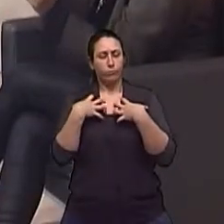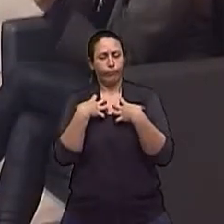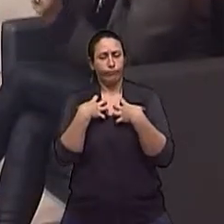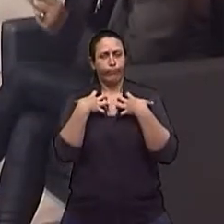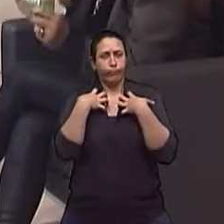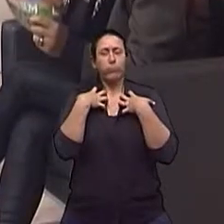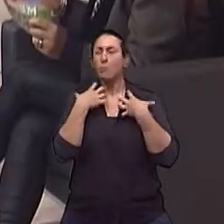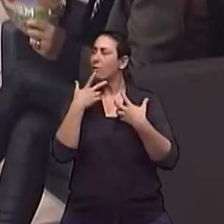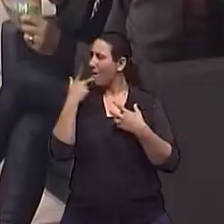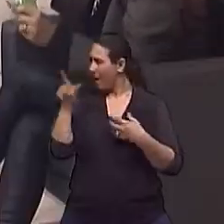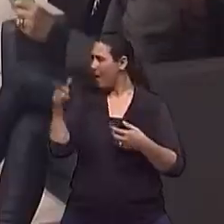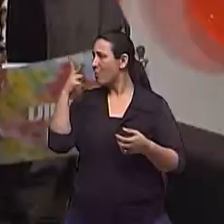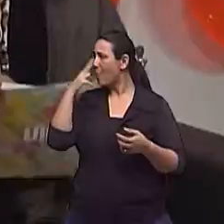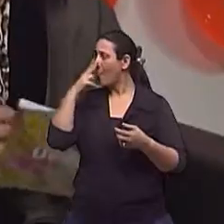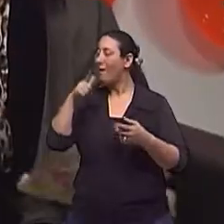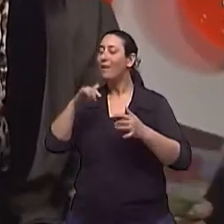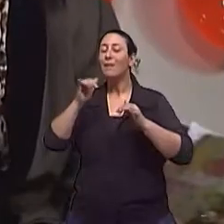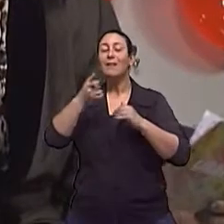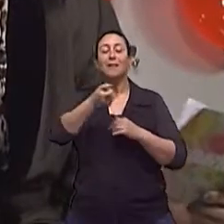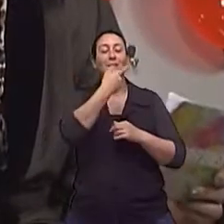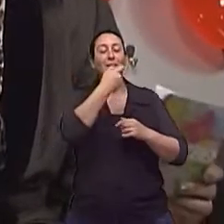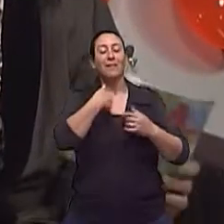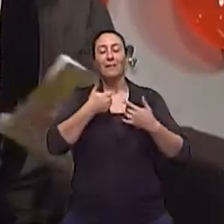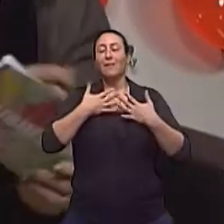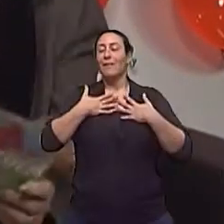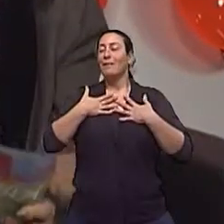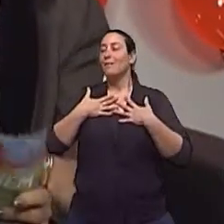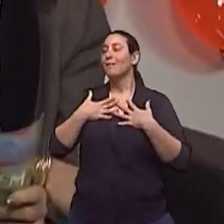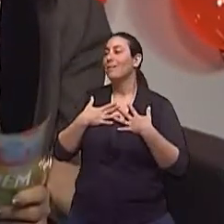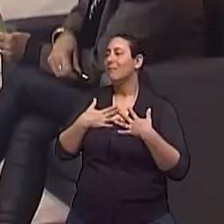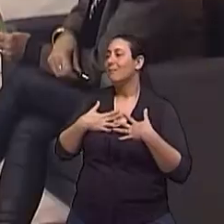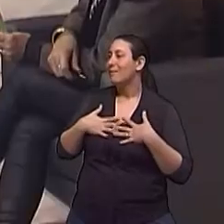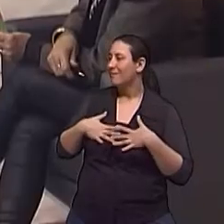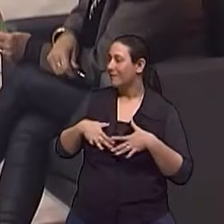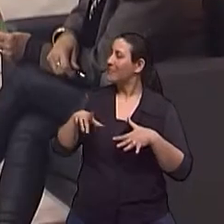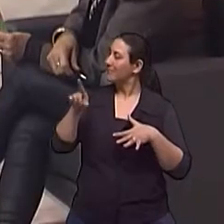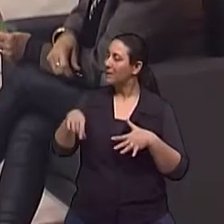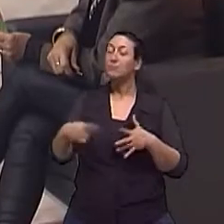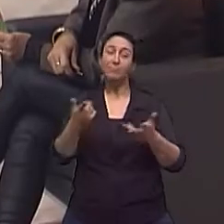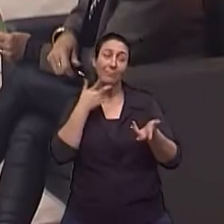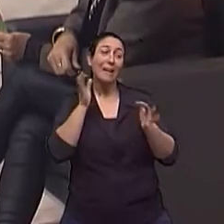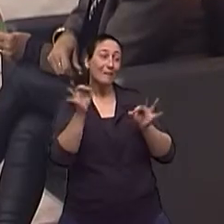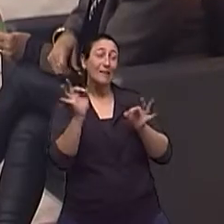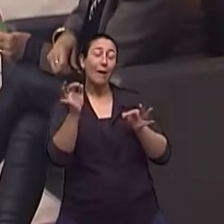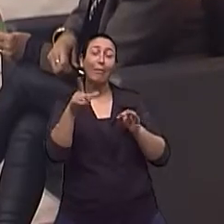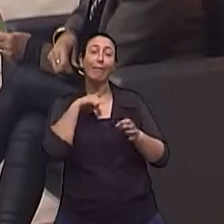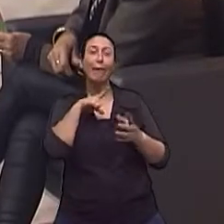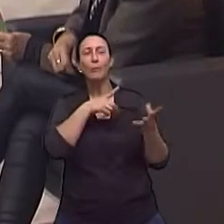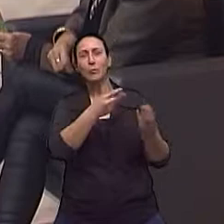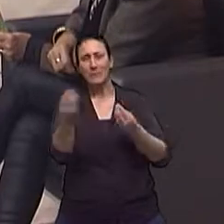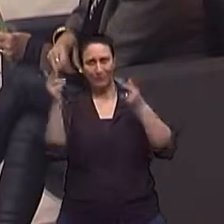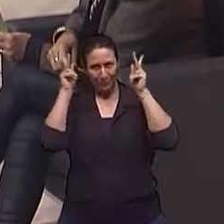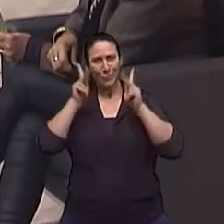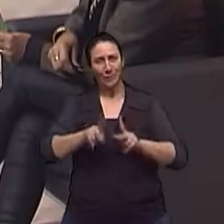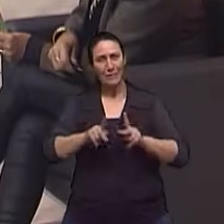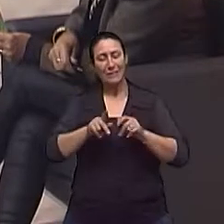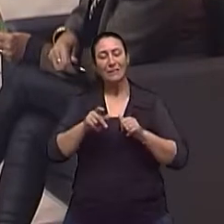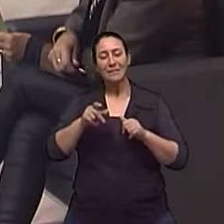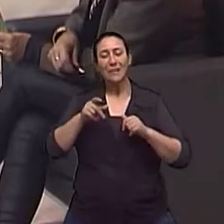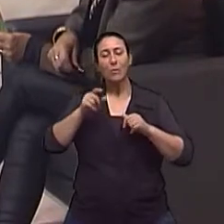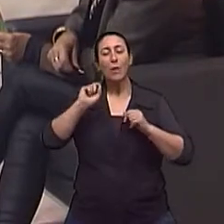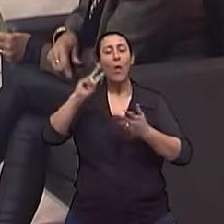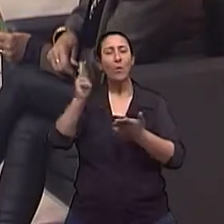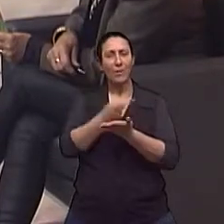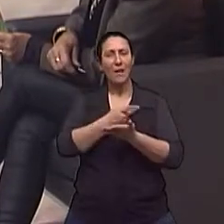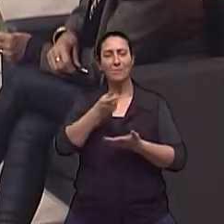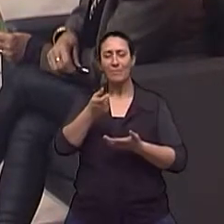Claro, sim, exatamente. Um relaxamento que a pessoa fica... E alguns outros causam impotensão postural, né? Então, a pressão cai mais quando a pessoa fica de